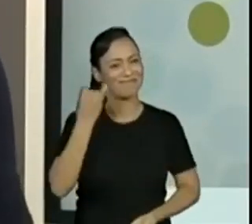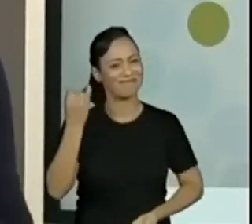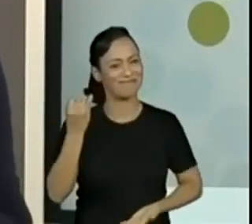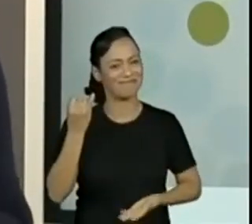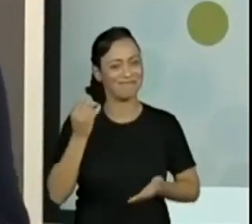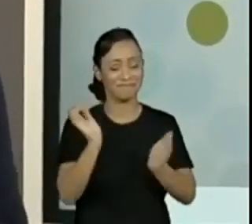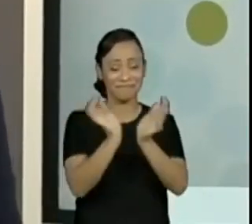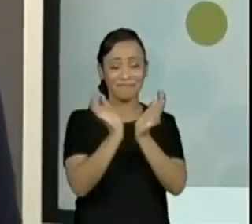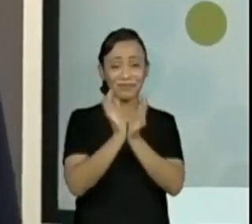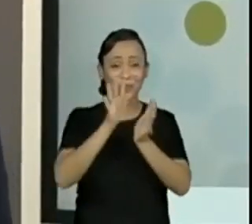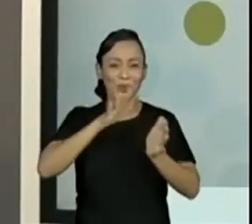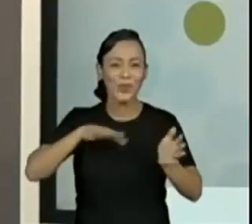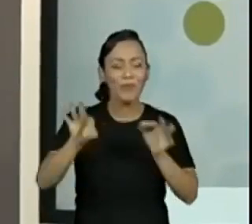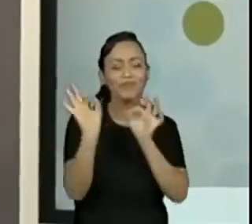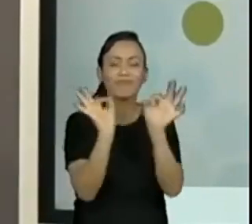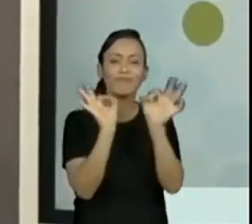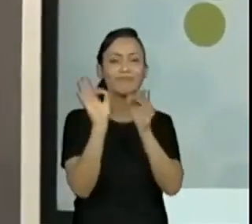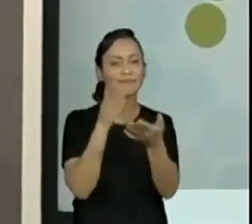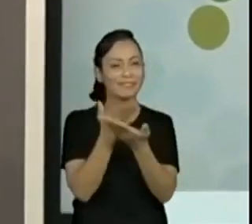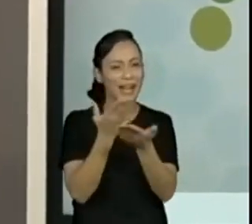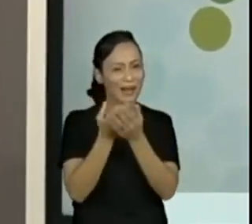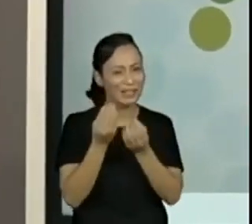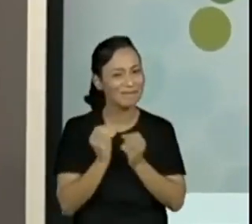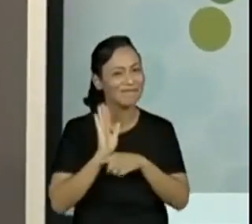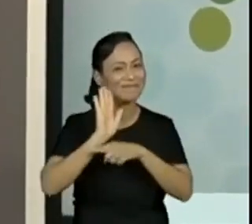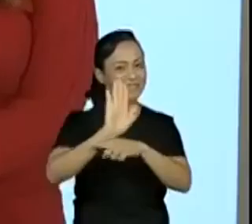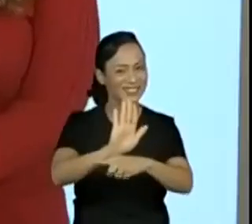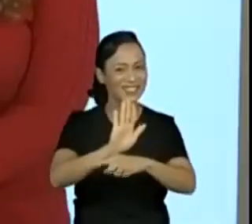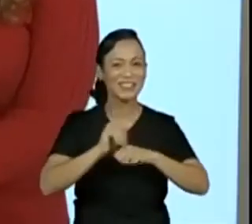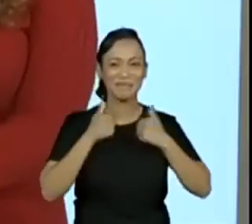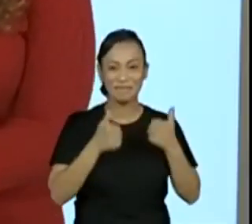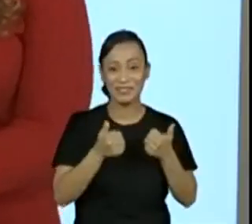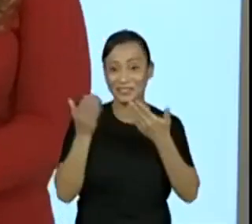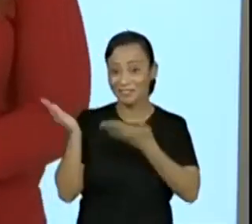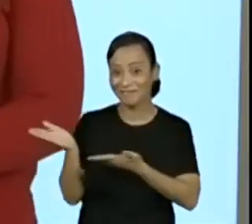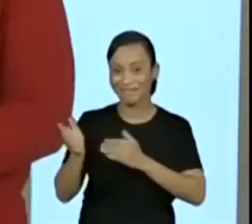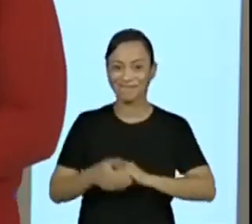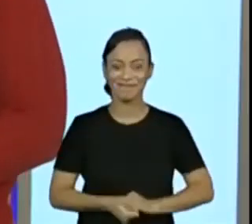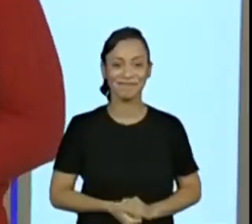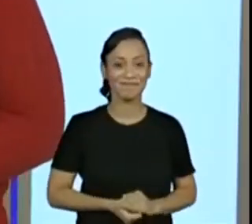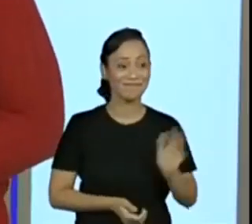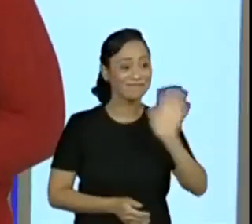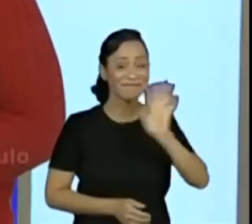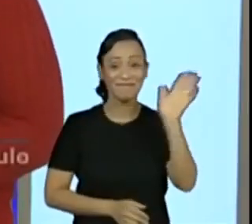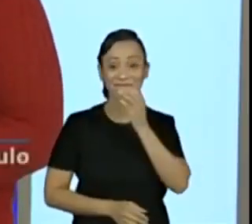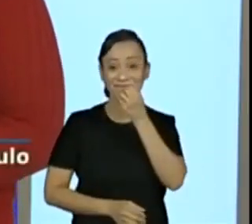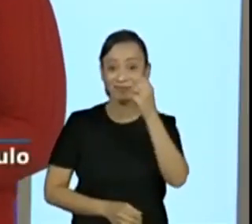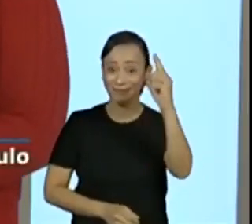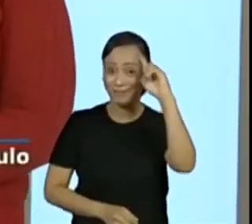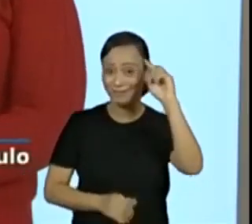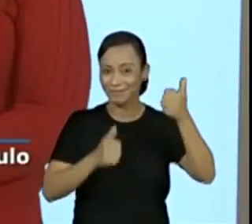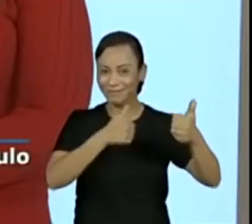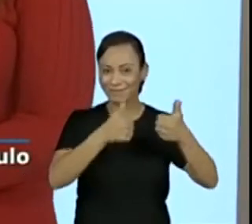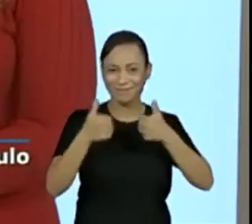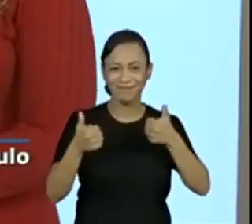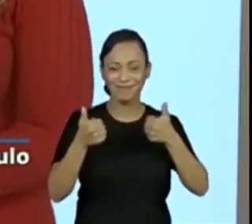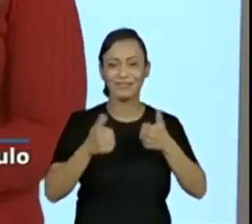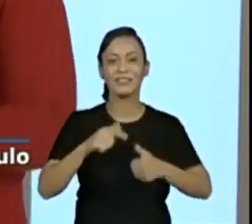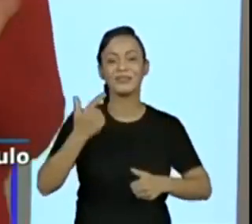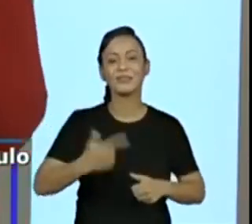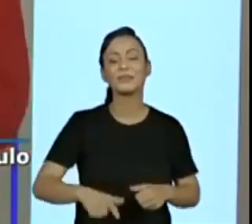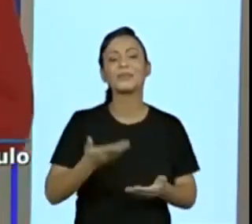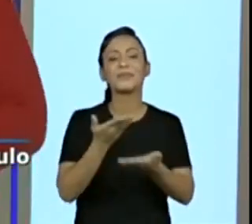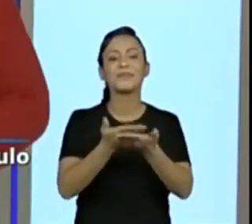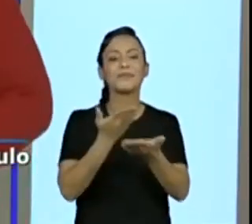equipe e aqui comigo no estúdio, ela também continua, claro. Sim, bom dia, galerinha do primeiro ano, mais uma